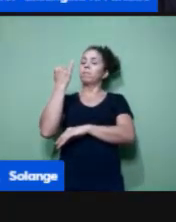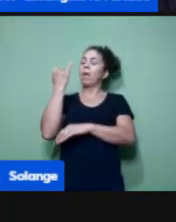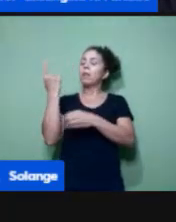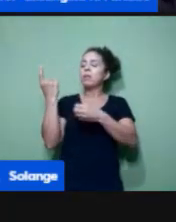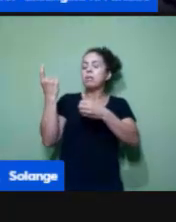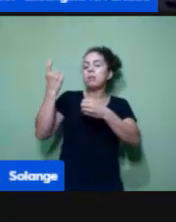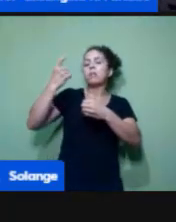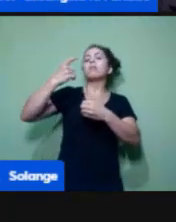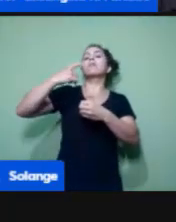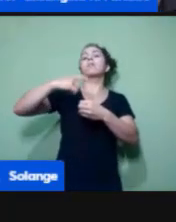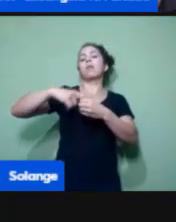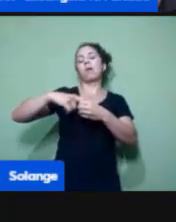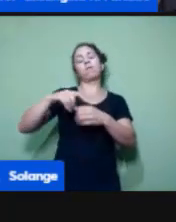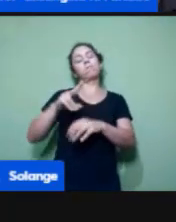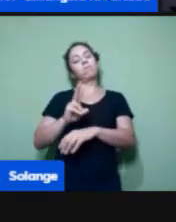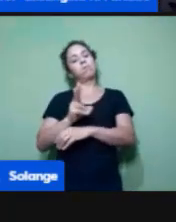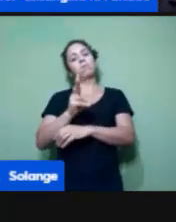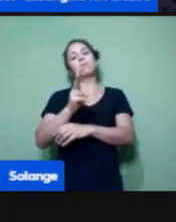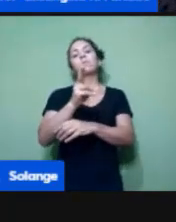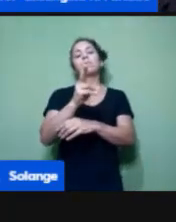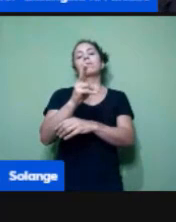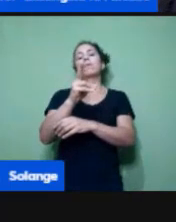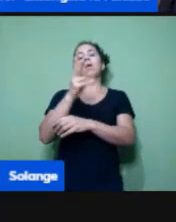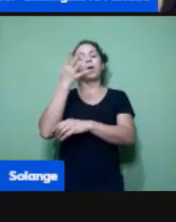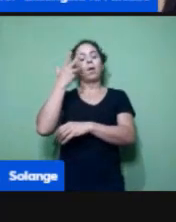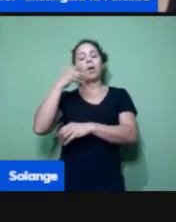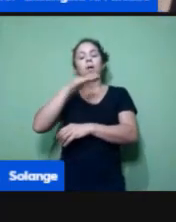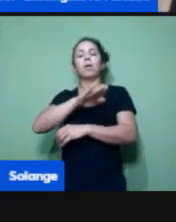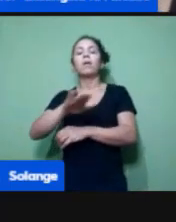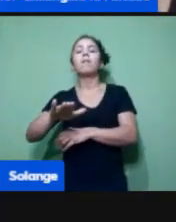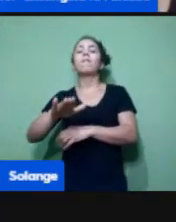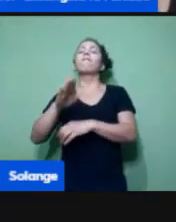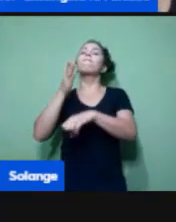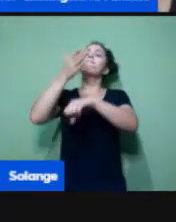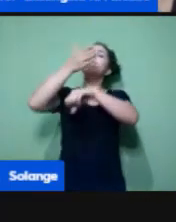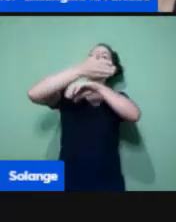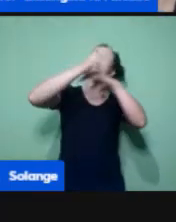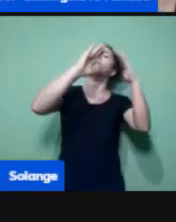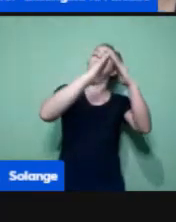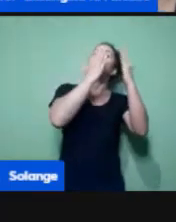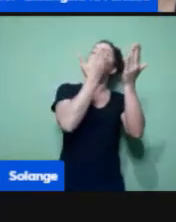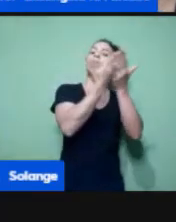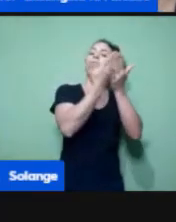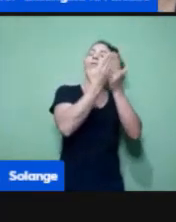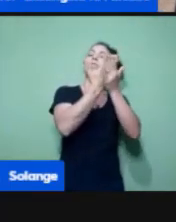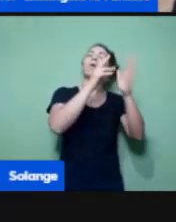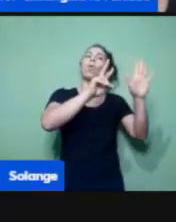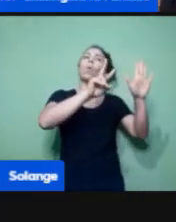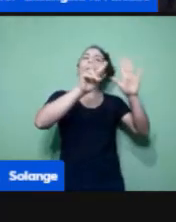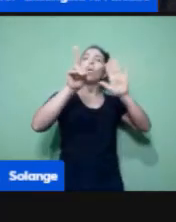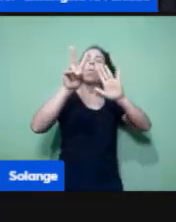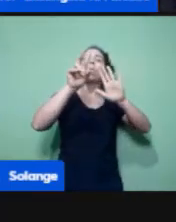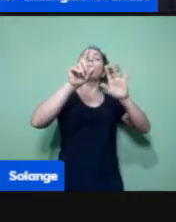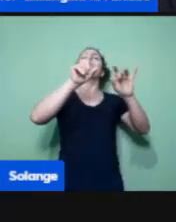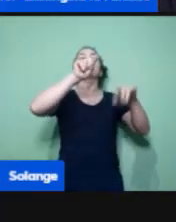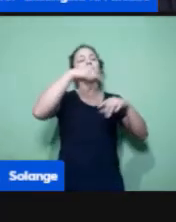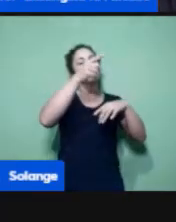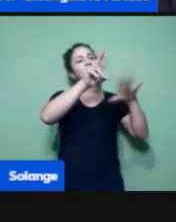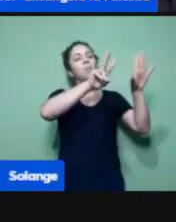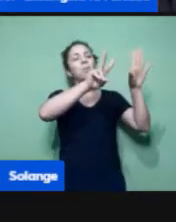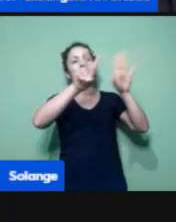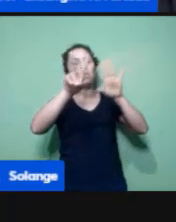essa criança, às vezes, ela vai para a escola, vai ficar uma semana ou duas semanas sem ir para a escola. Depois, ela